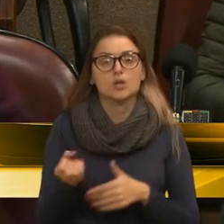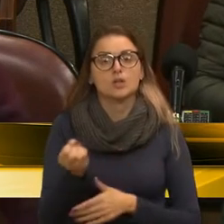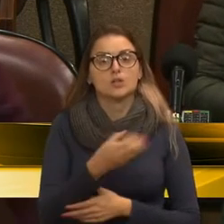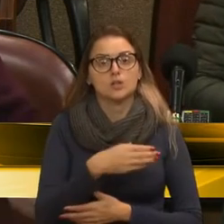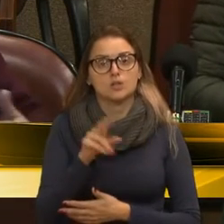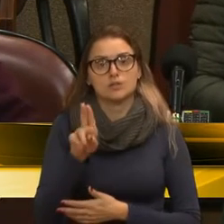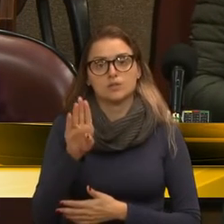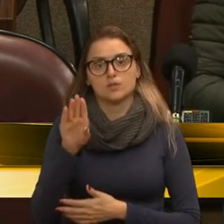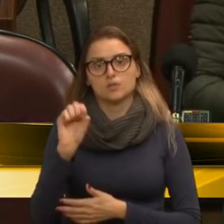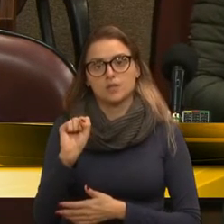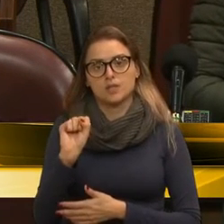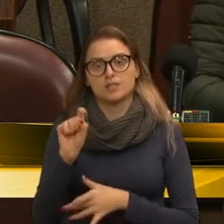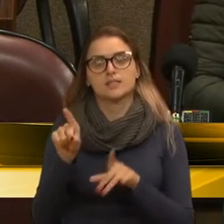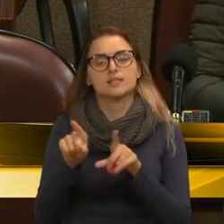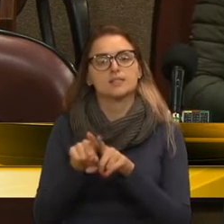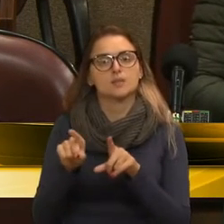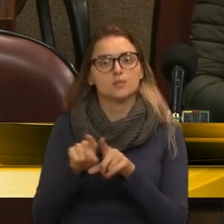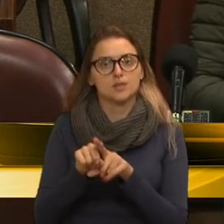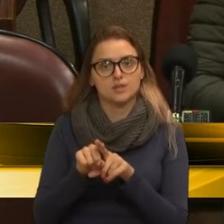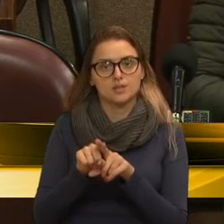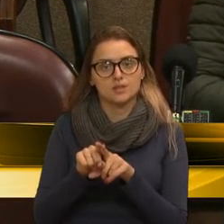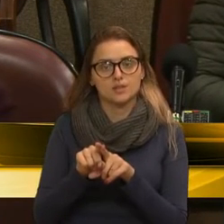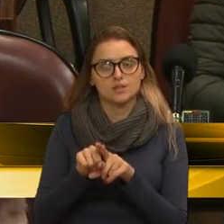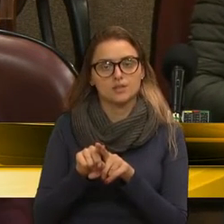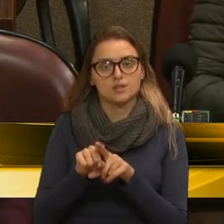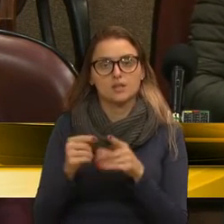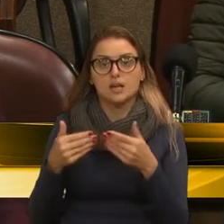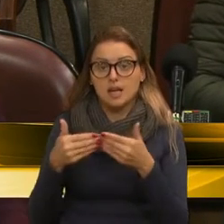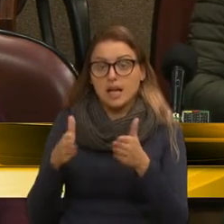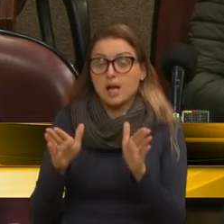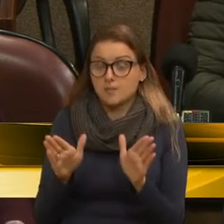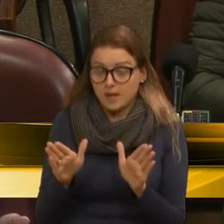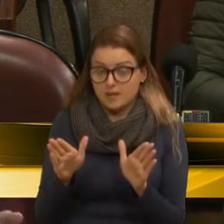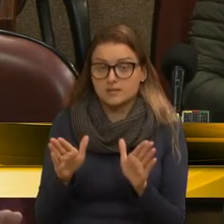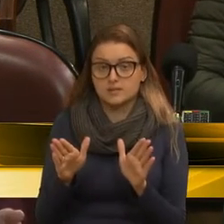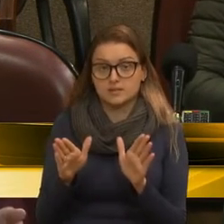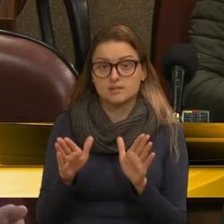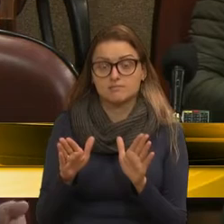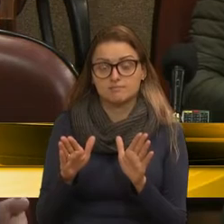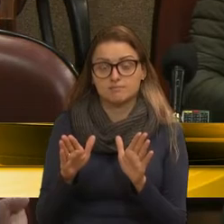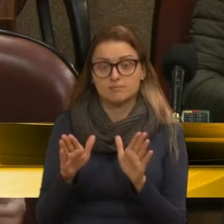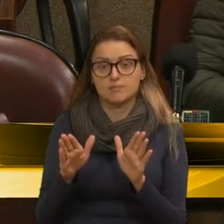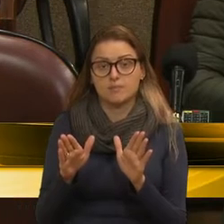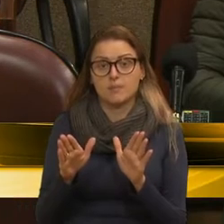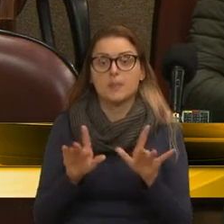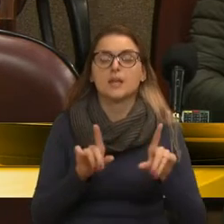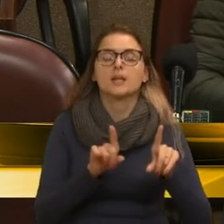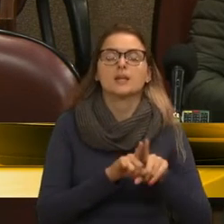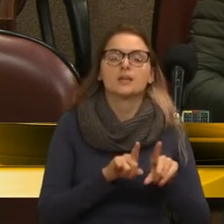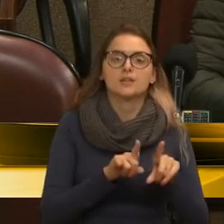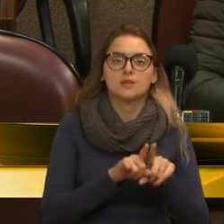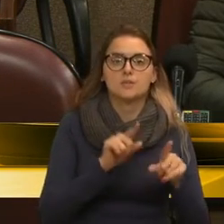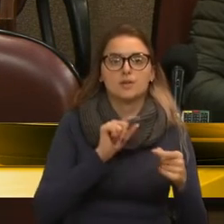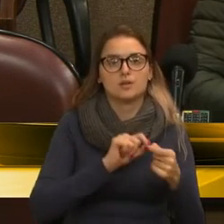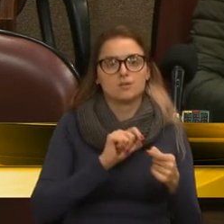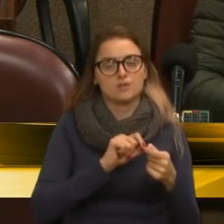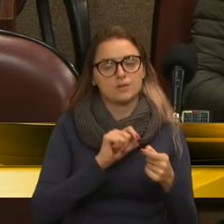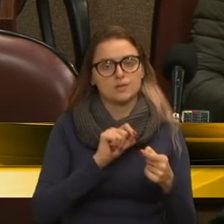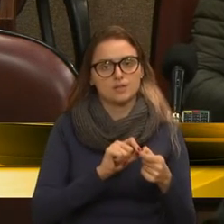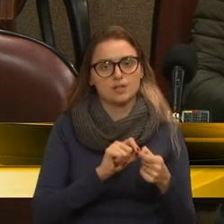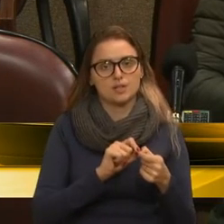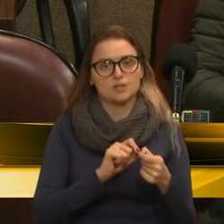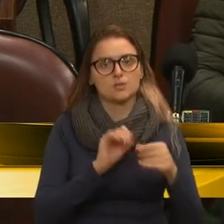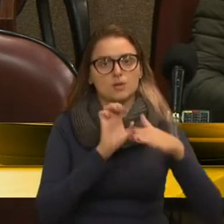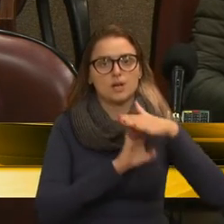OBS sejam também inauguradas, e estamos fazendo com que a